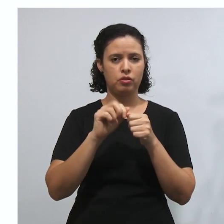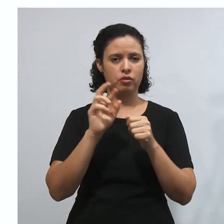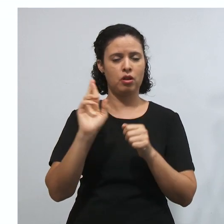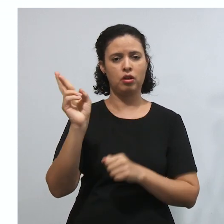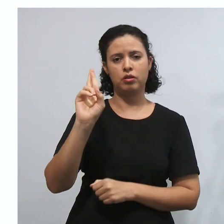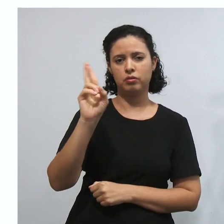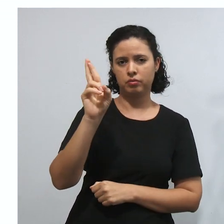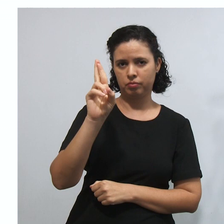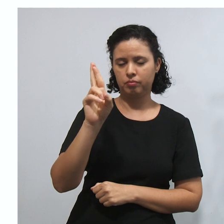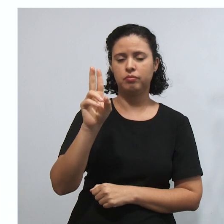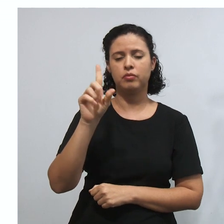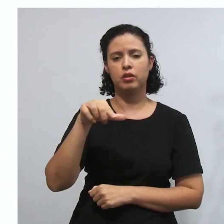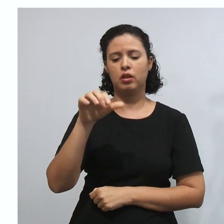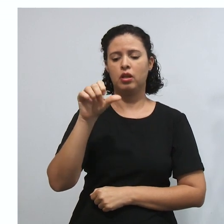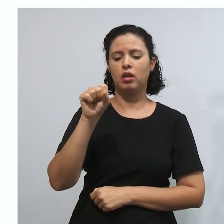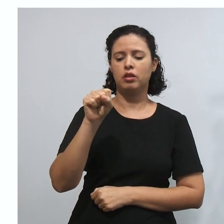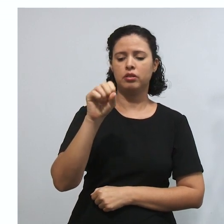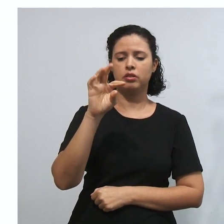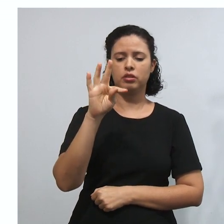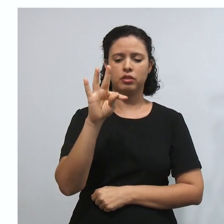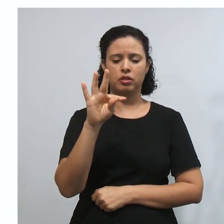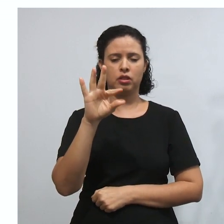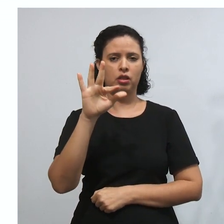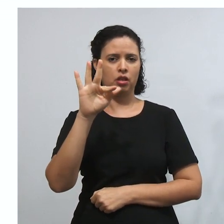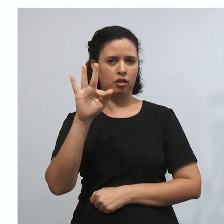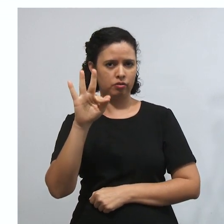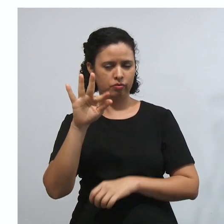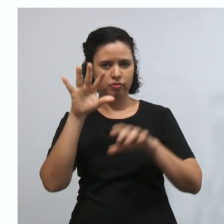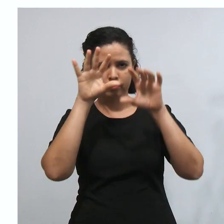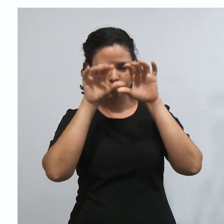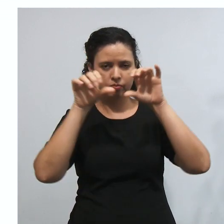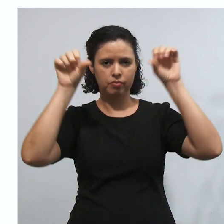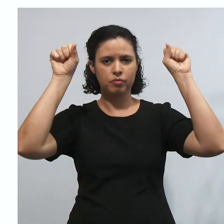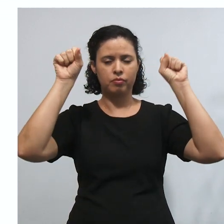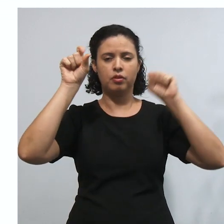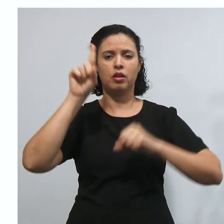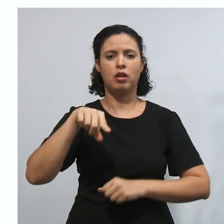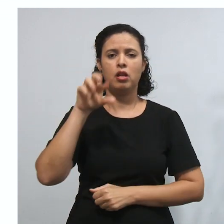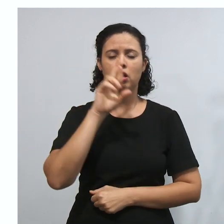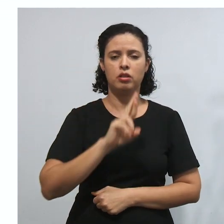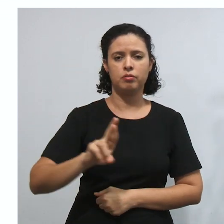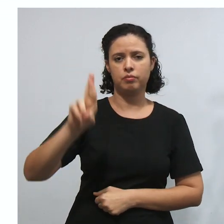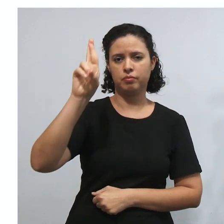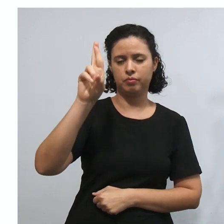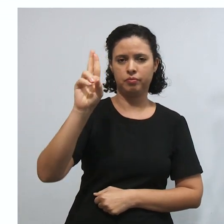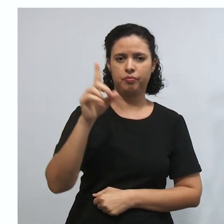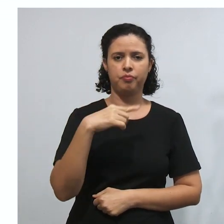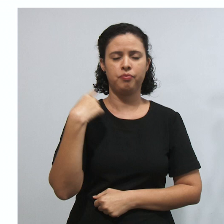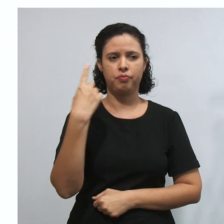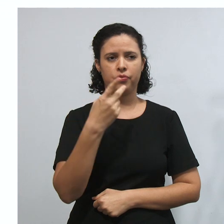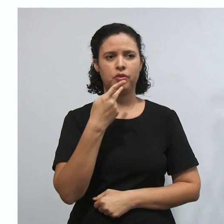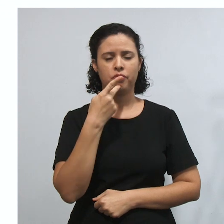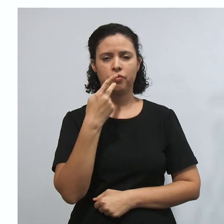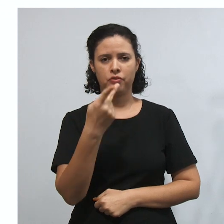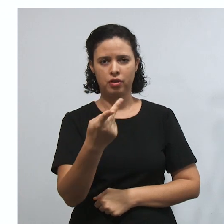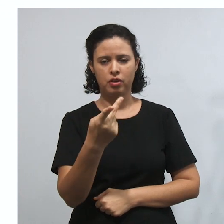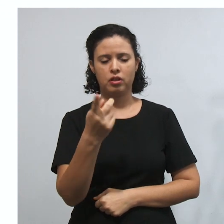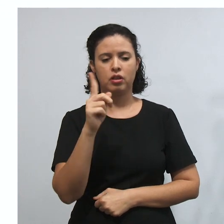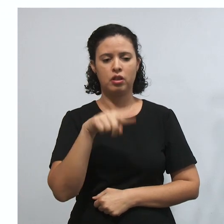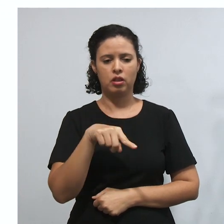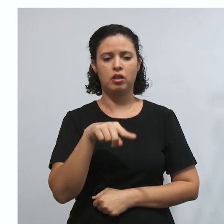Tribunal Federal, que é o guardião da nossa Constituição Federal, tá? A gente fala que ele é